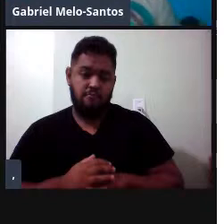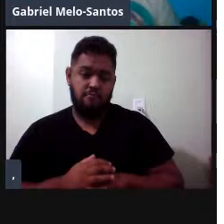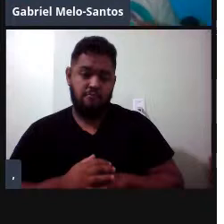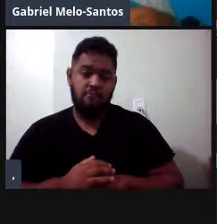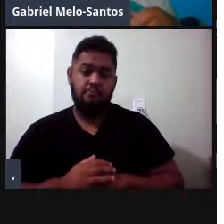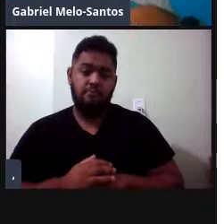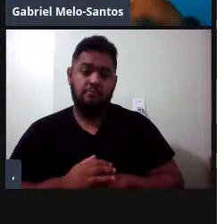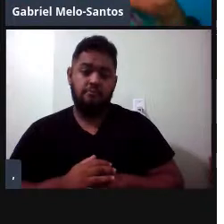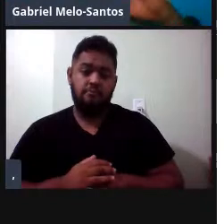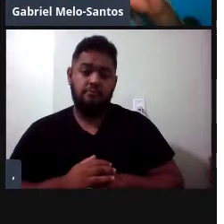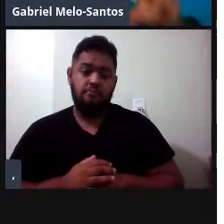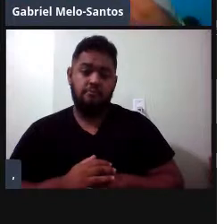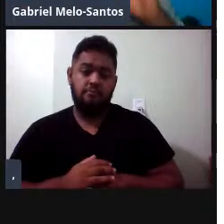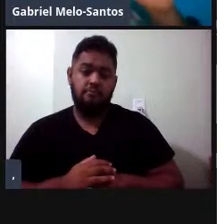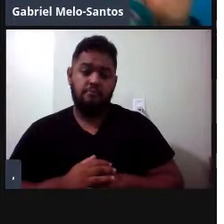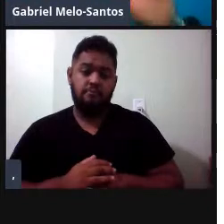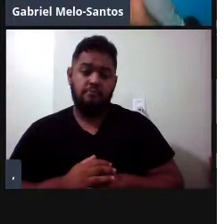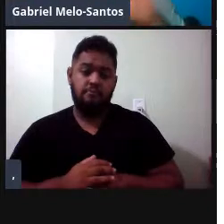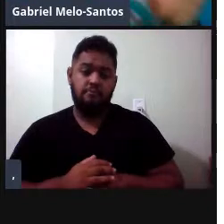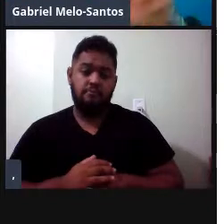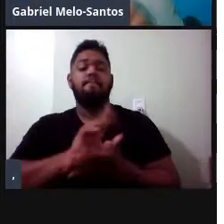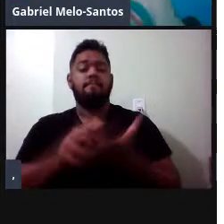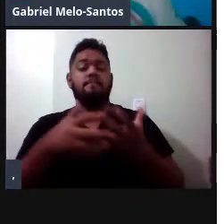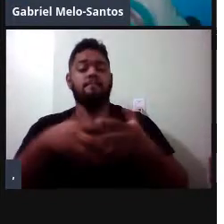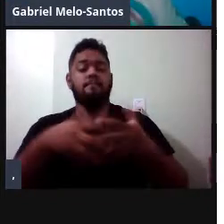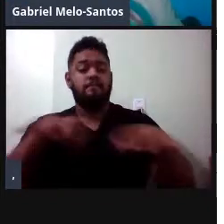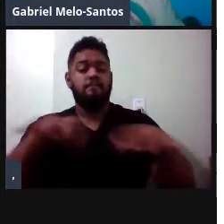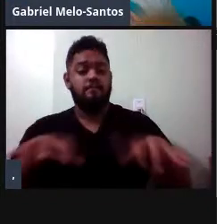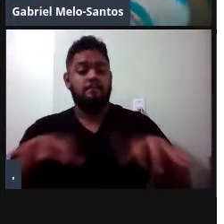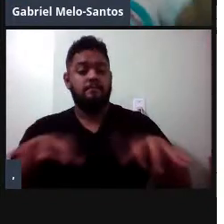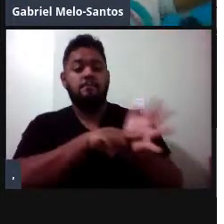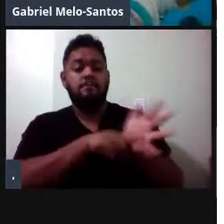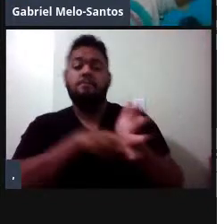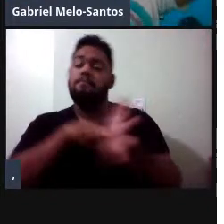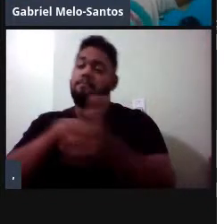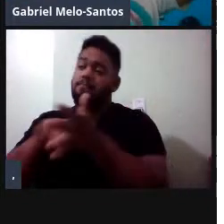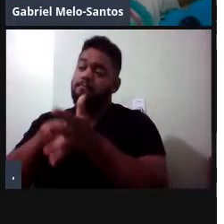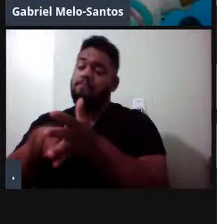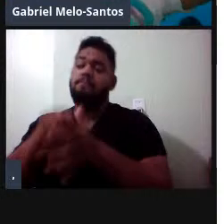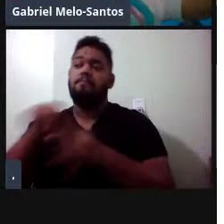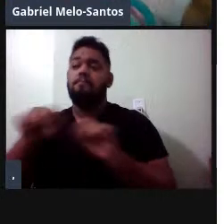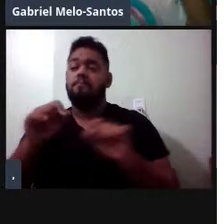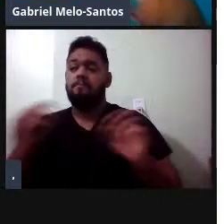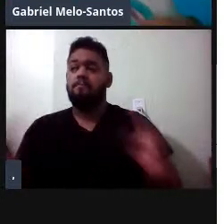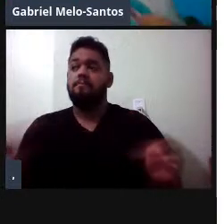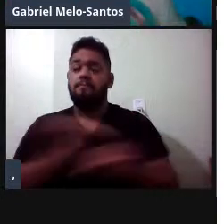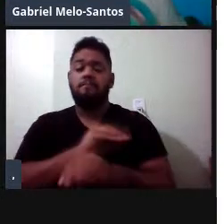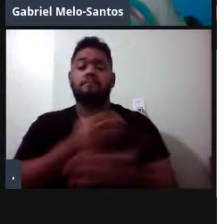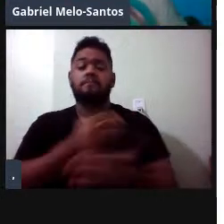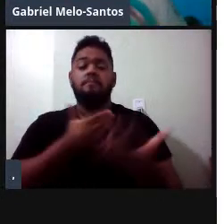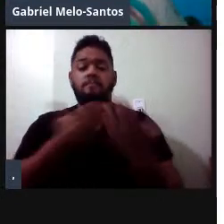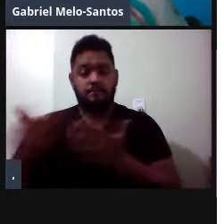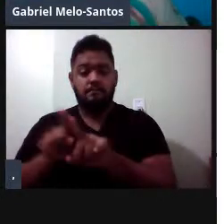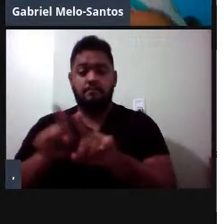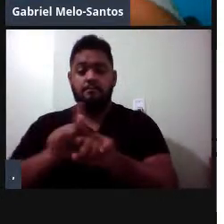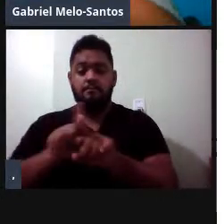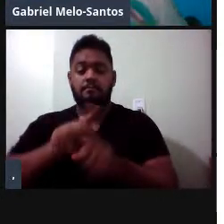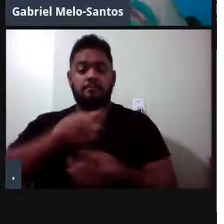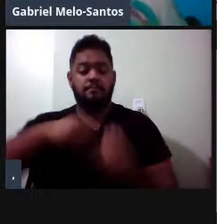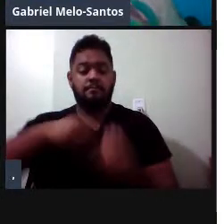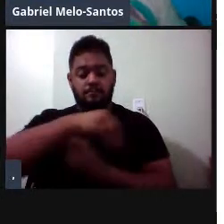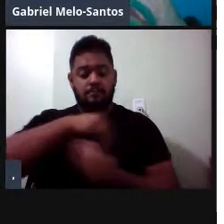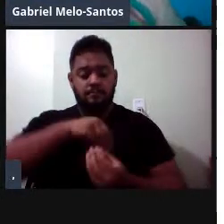variáveis separadas, né? E aí botavam elas em análises multivariadas, né? Entretanto, o que